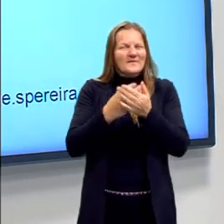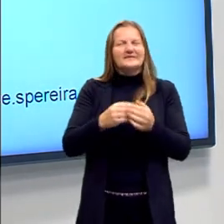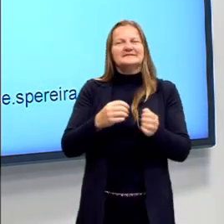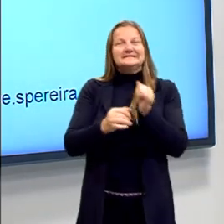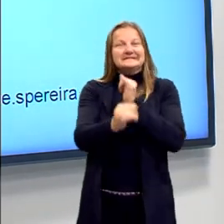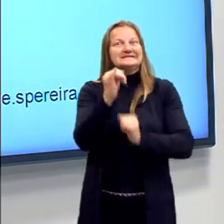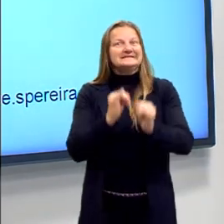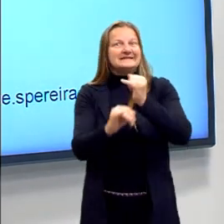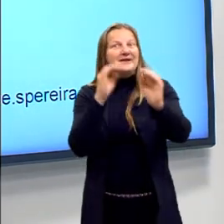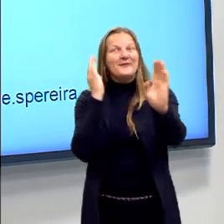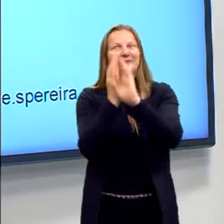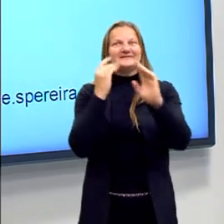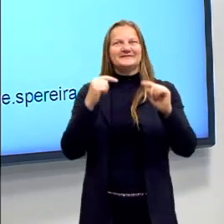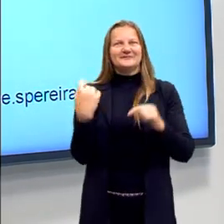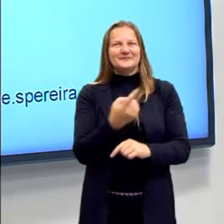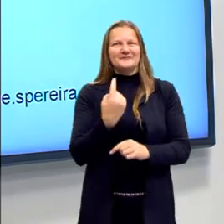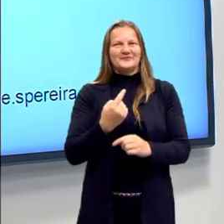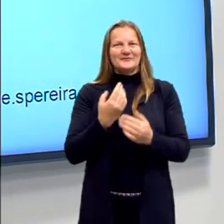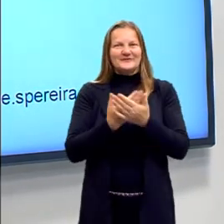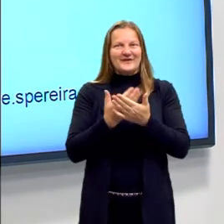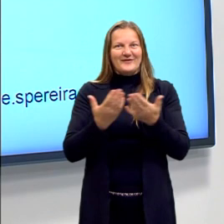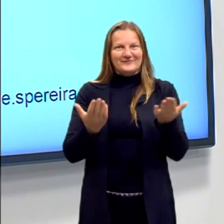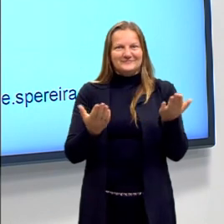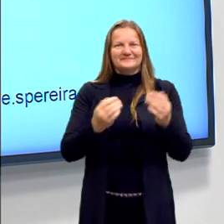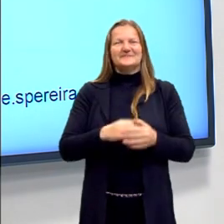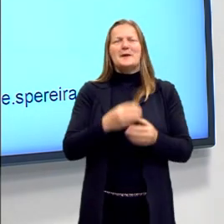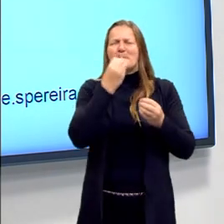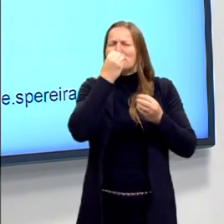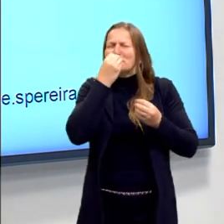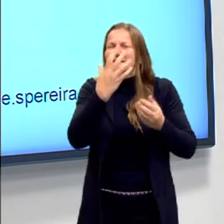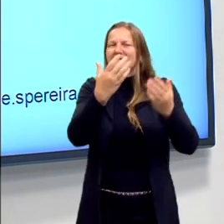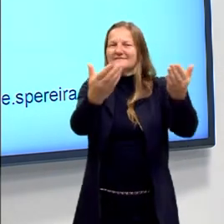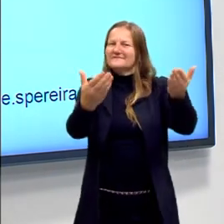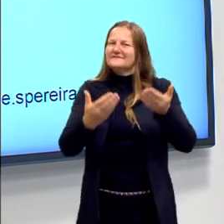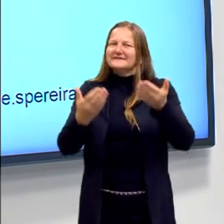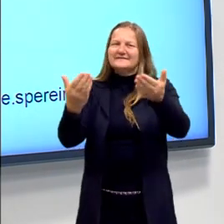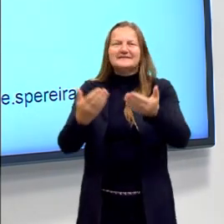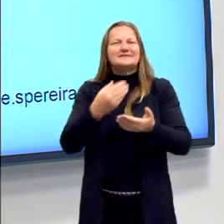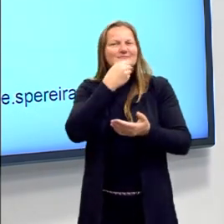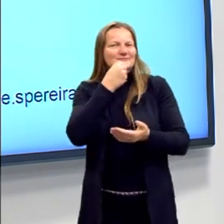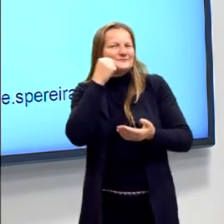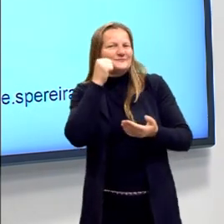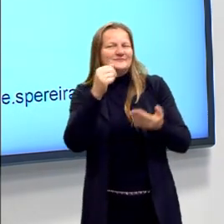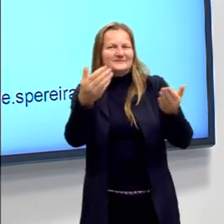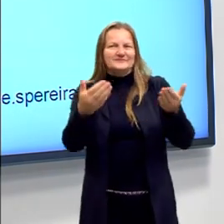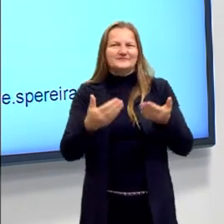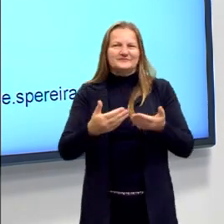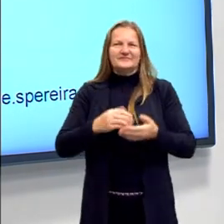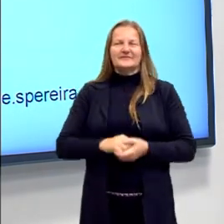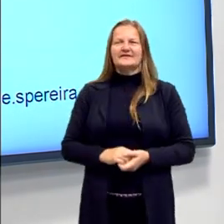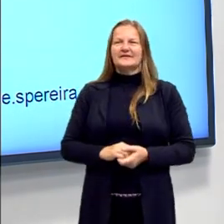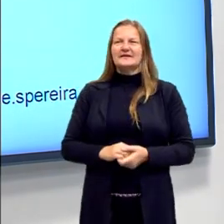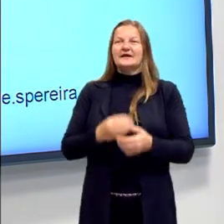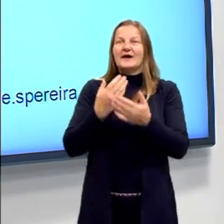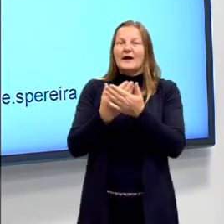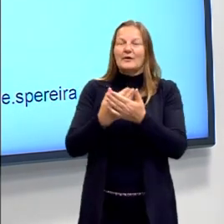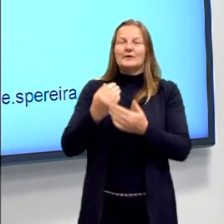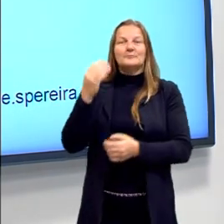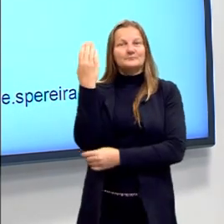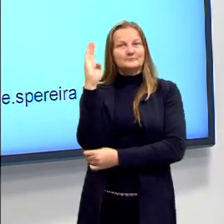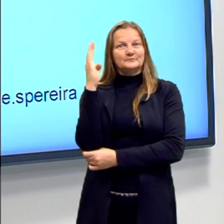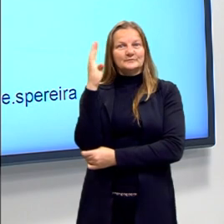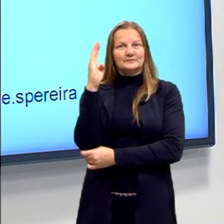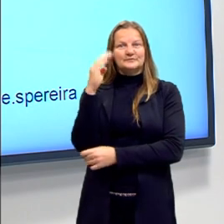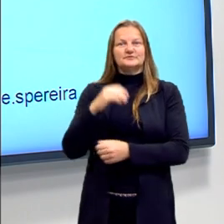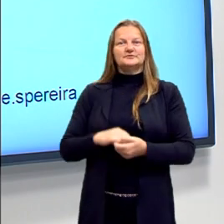internet e acharam o nosso programa. Então, sejam bem-vindos e bem-vindas. Nós estamos na aula de Biologia, esse